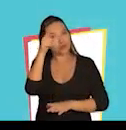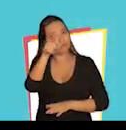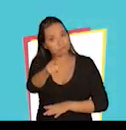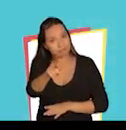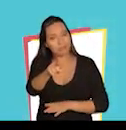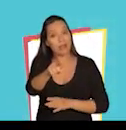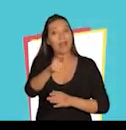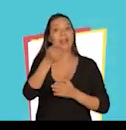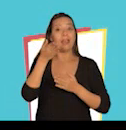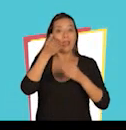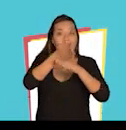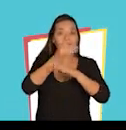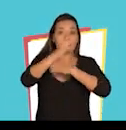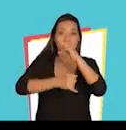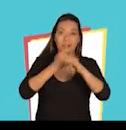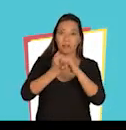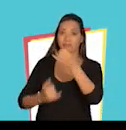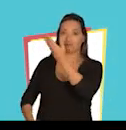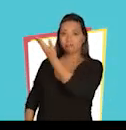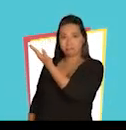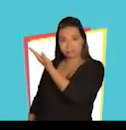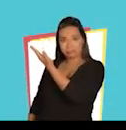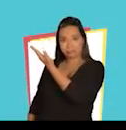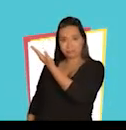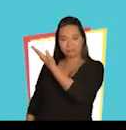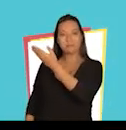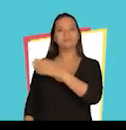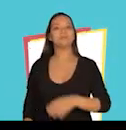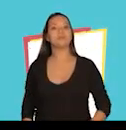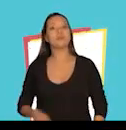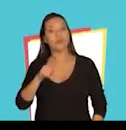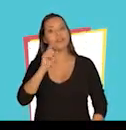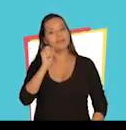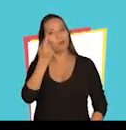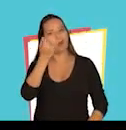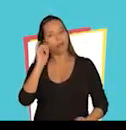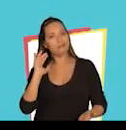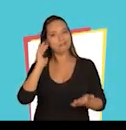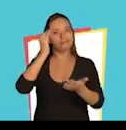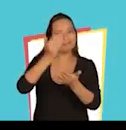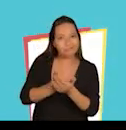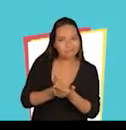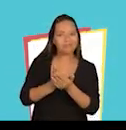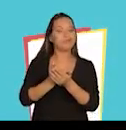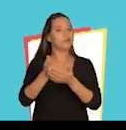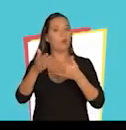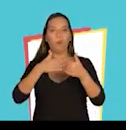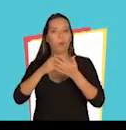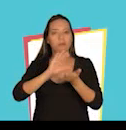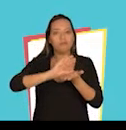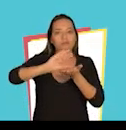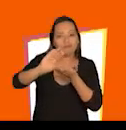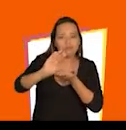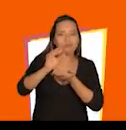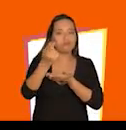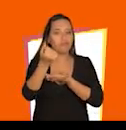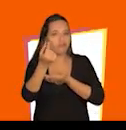Acesse Eufinancio.marcelofreixo.com.br E faça a sua doação De qualquer valor